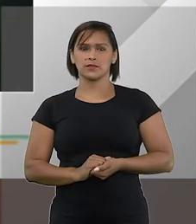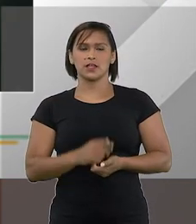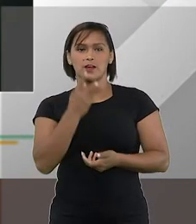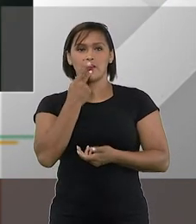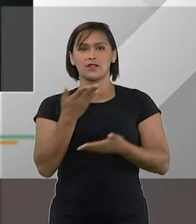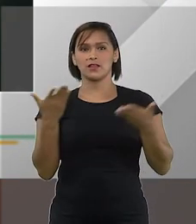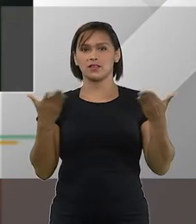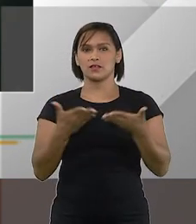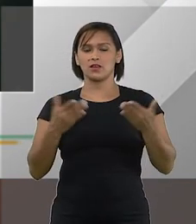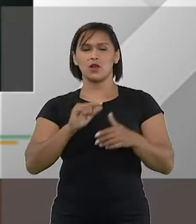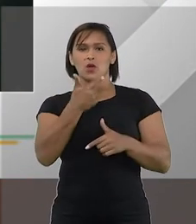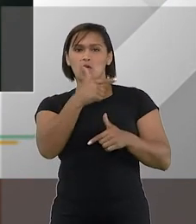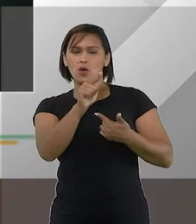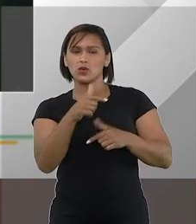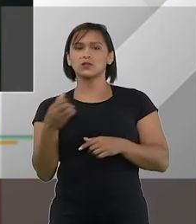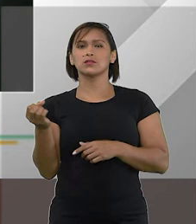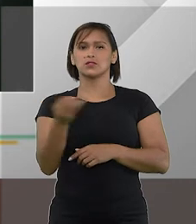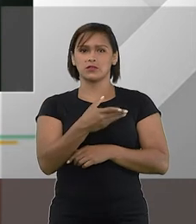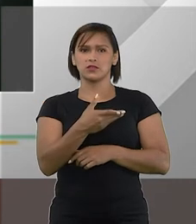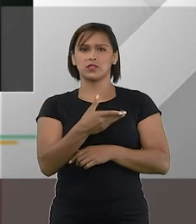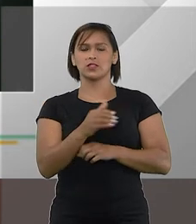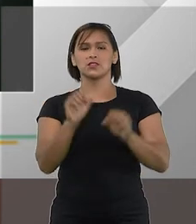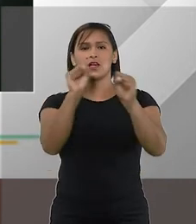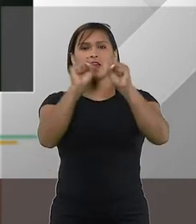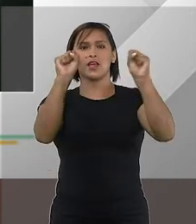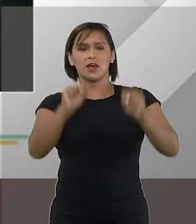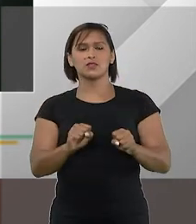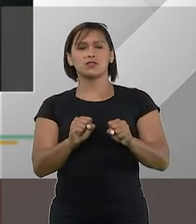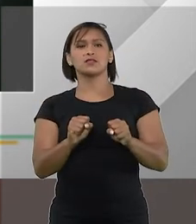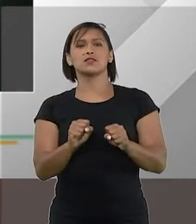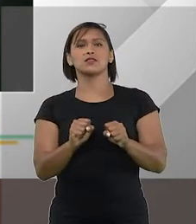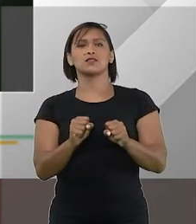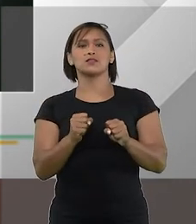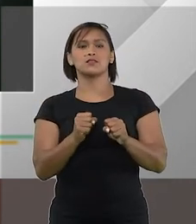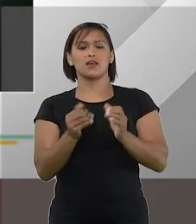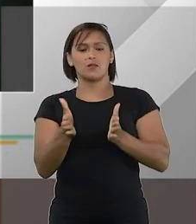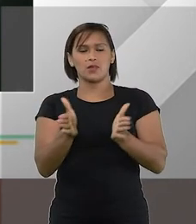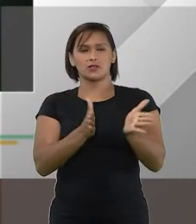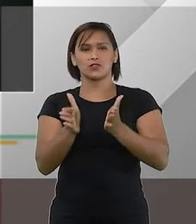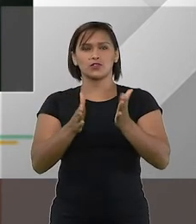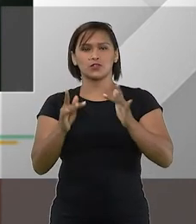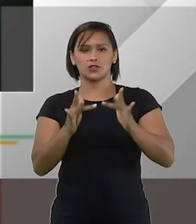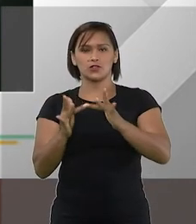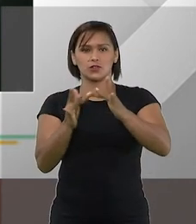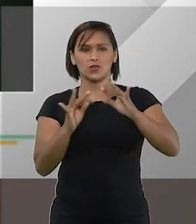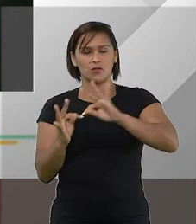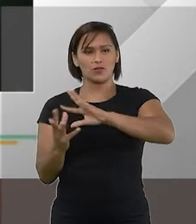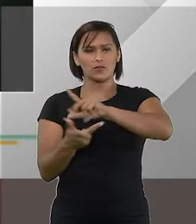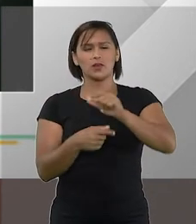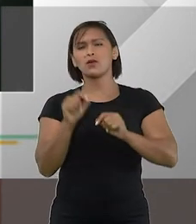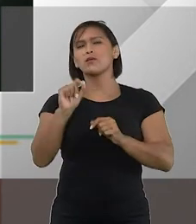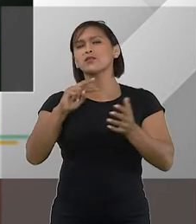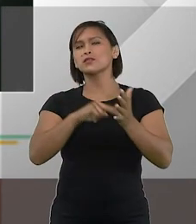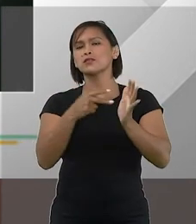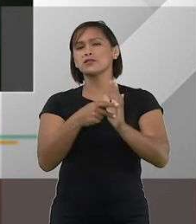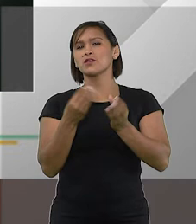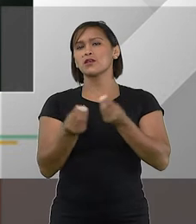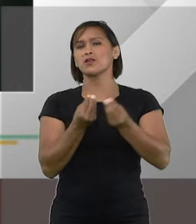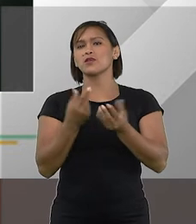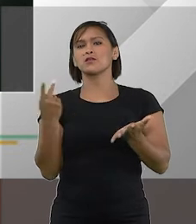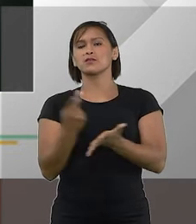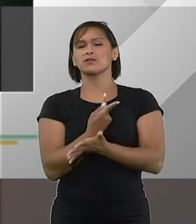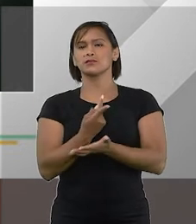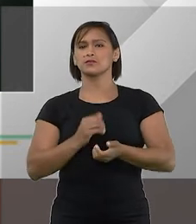falando agora sobre outra novidade é o sistema de insolvência transnacional o que que isso significa e como